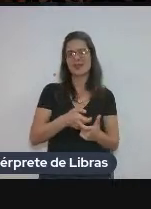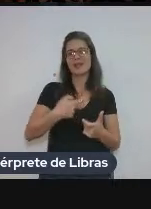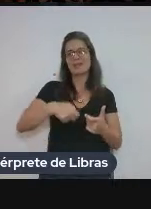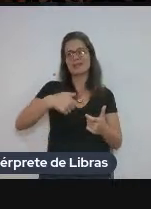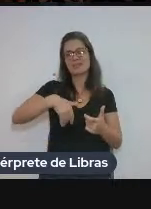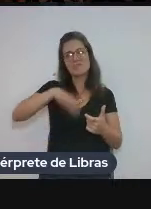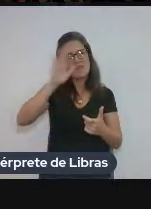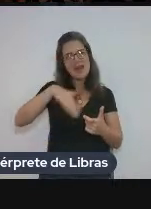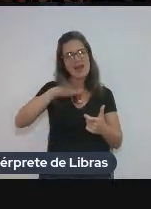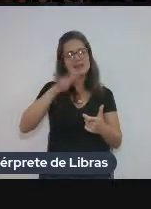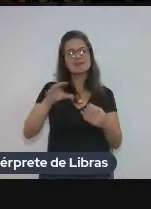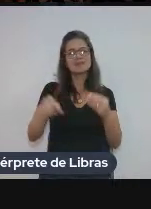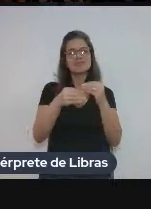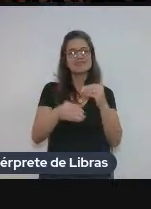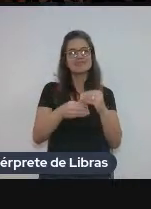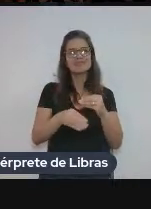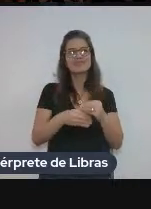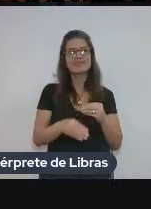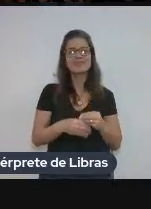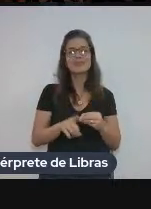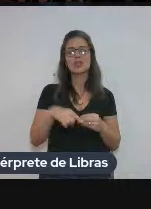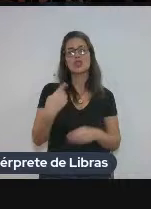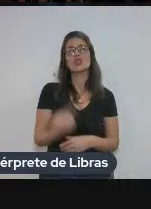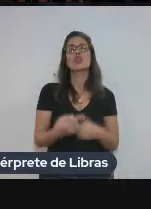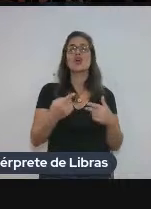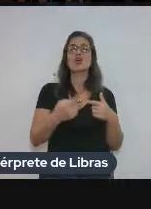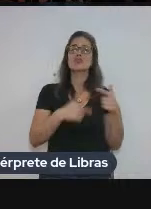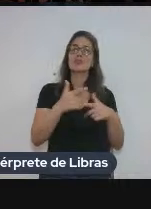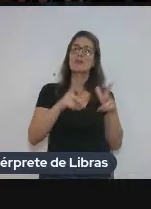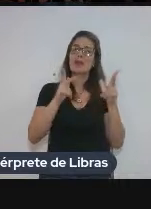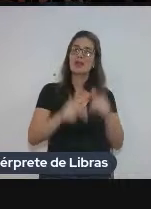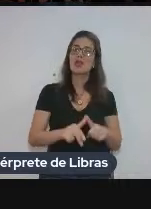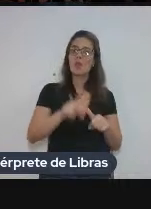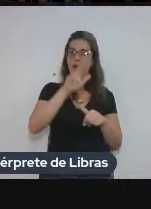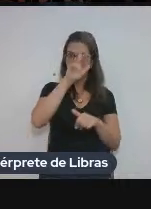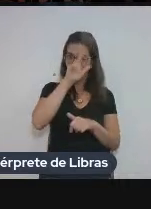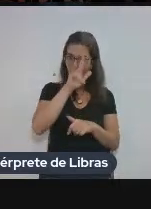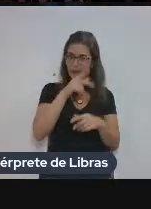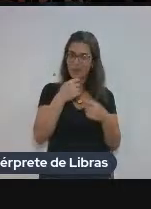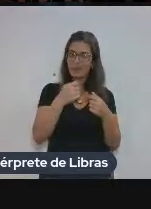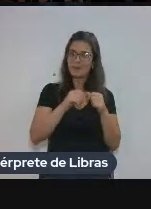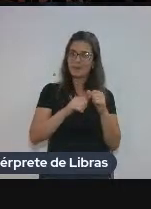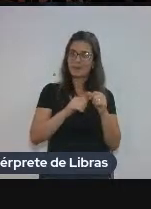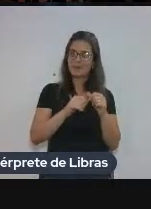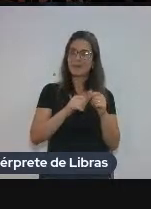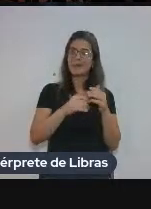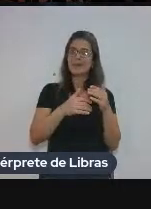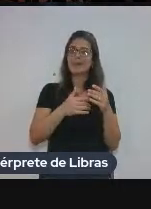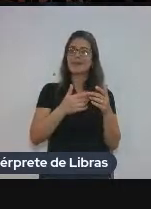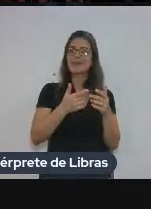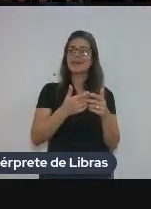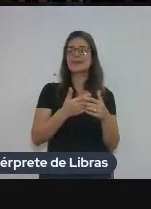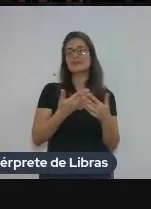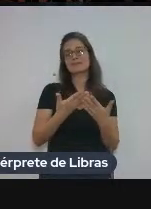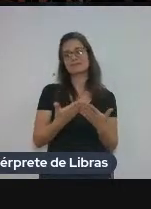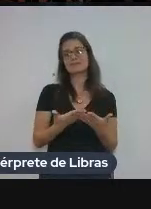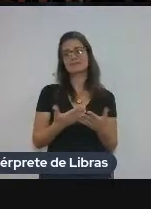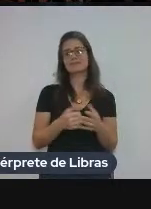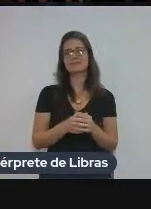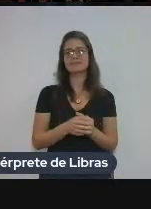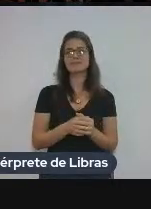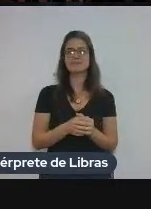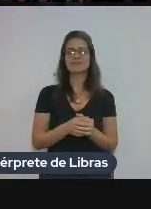Então, é muito pouco e o nosso trabalho tem sido de formiguinha. Então, acho que automatizar vai ajudar a fazer o projeto ficar mais robusto.